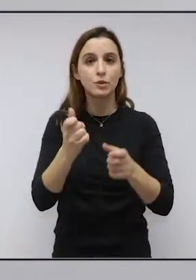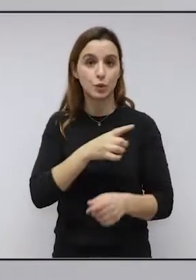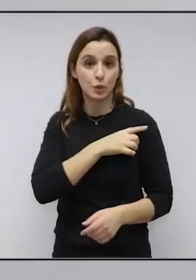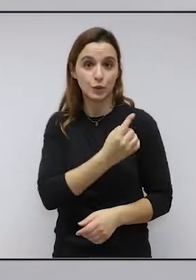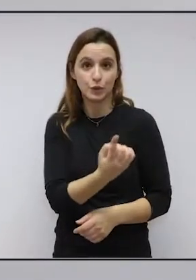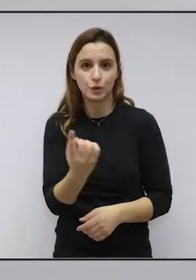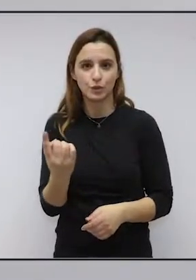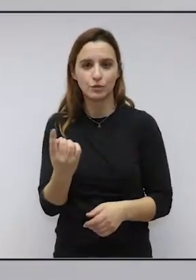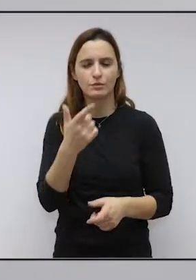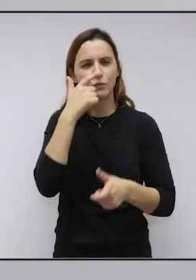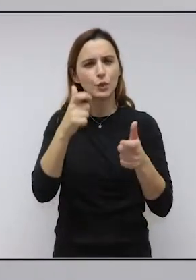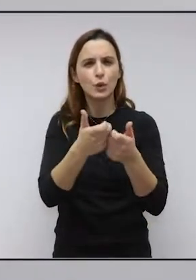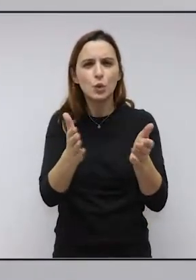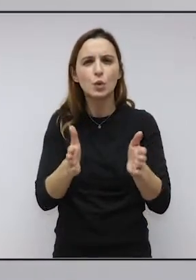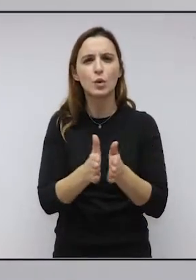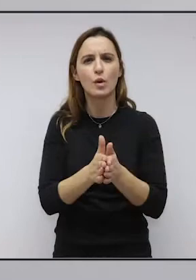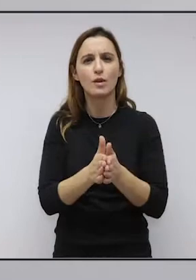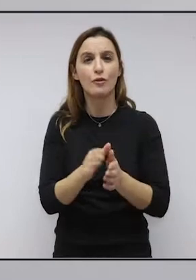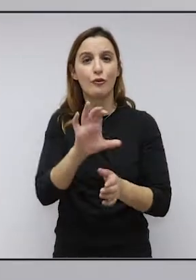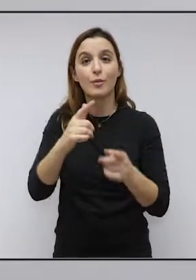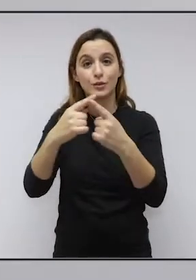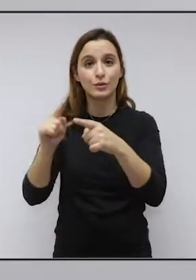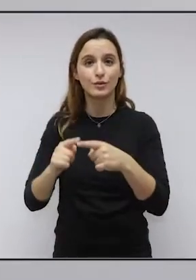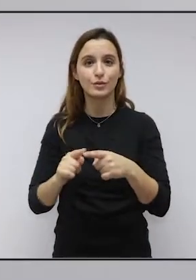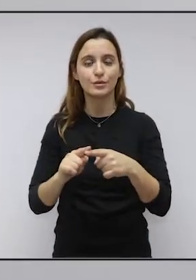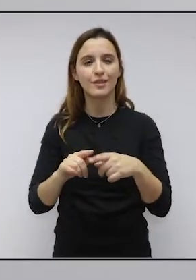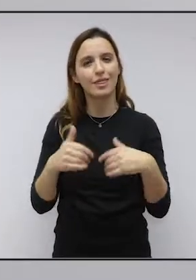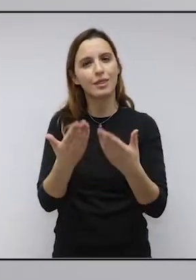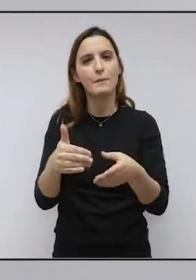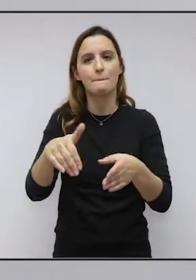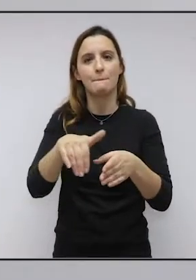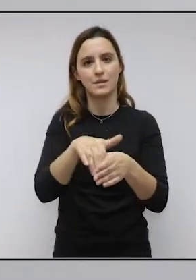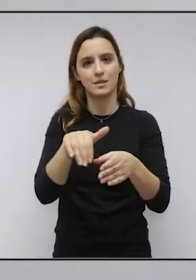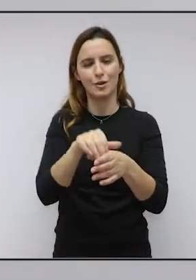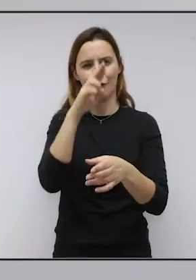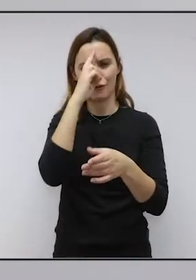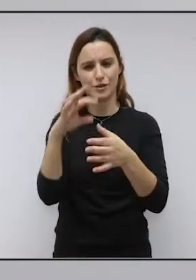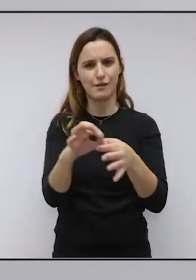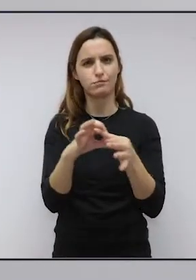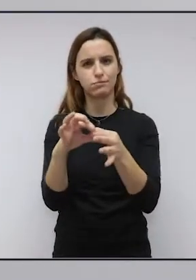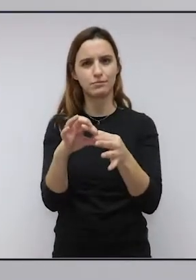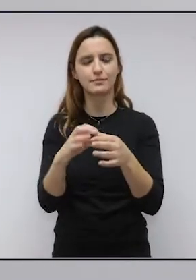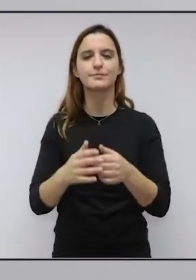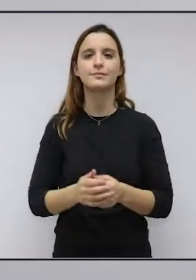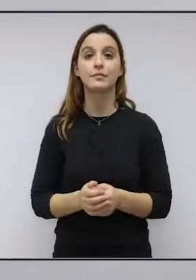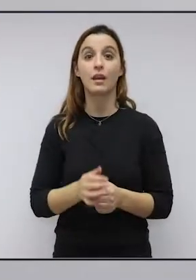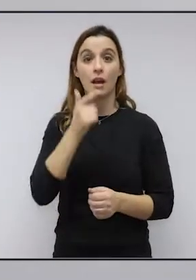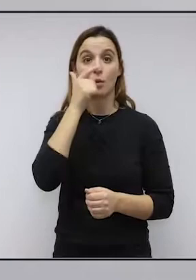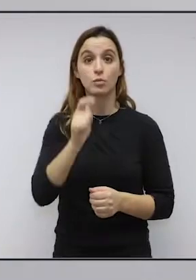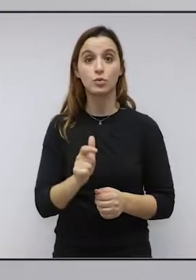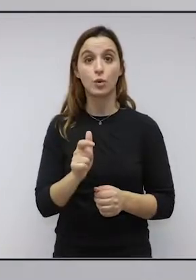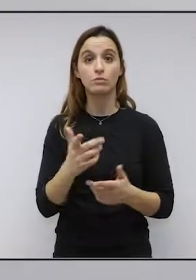individual, todos aqueles que de uma maneira ou de outra quiseram participar neste esforço coletivo. Desde a pessoa que